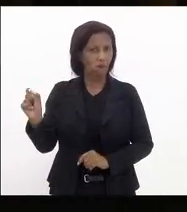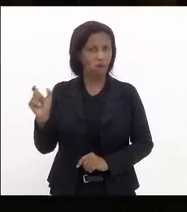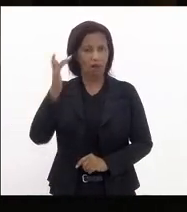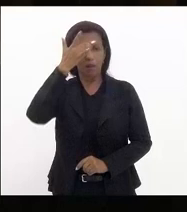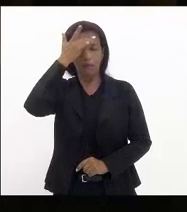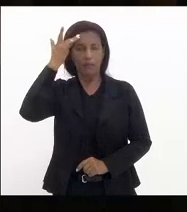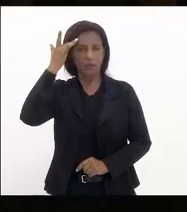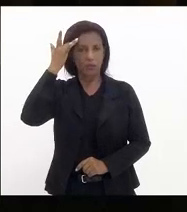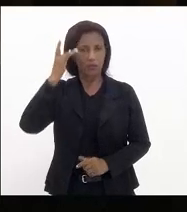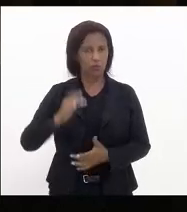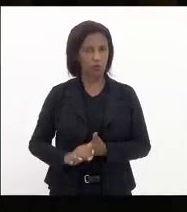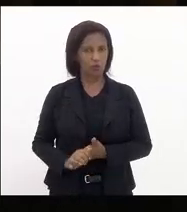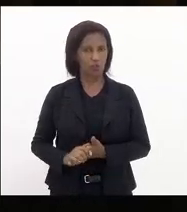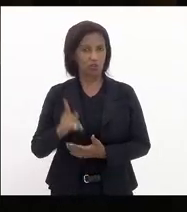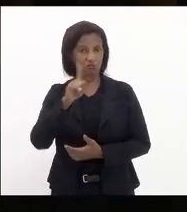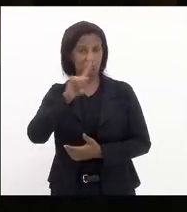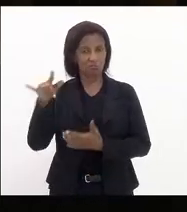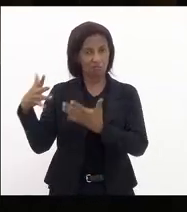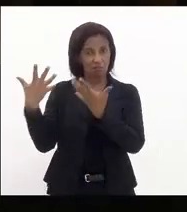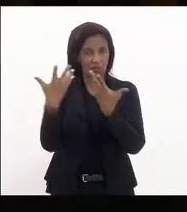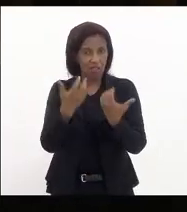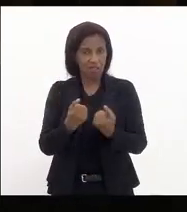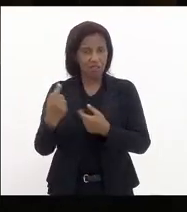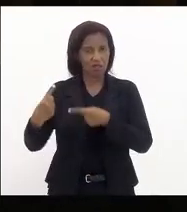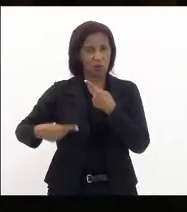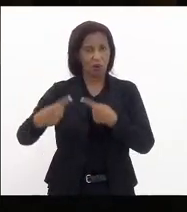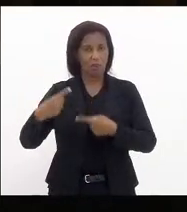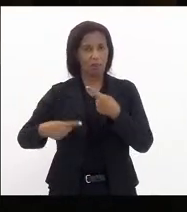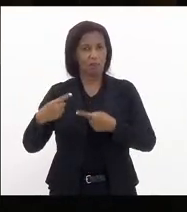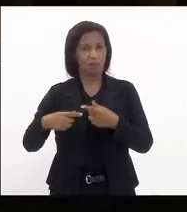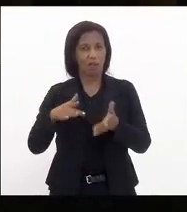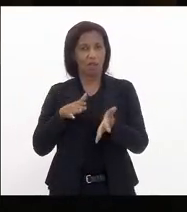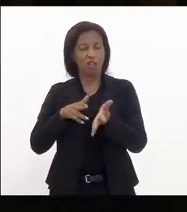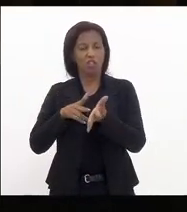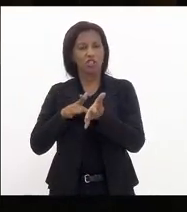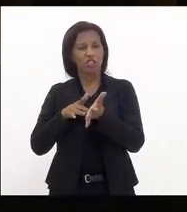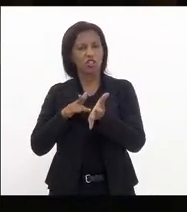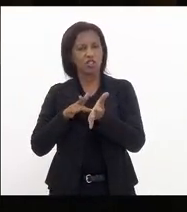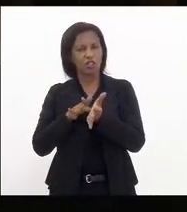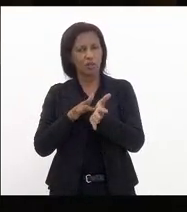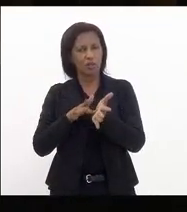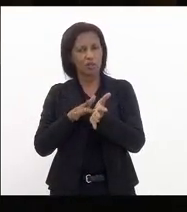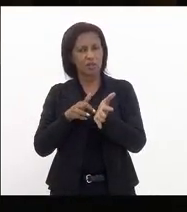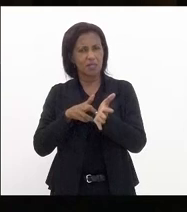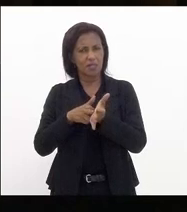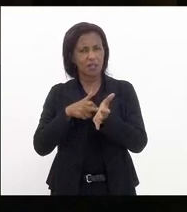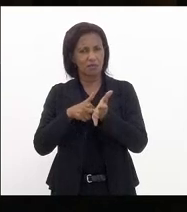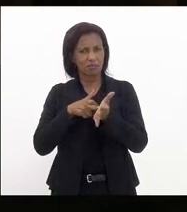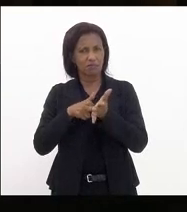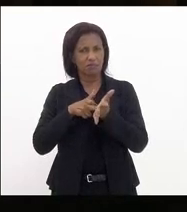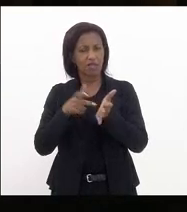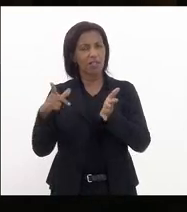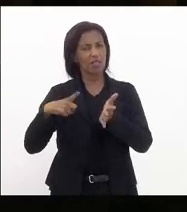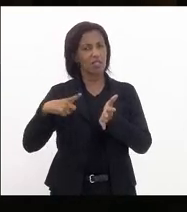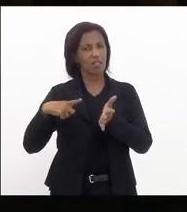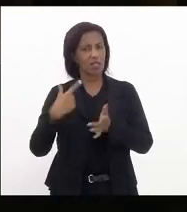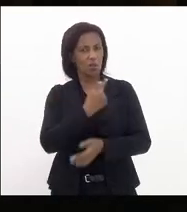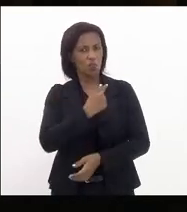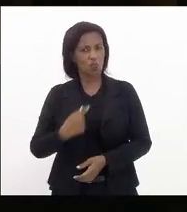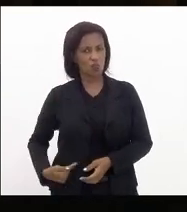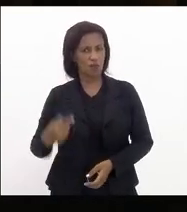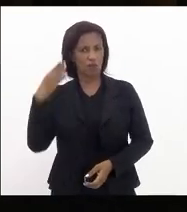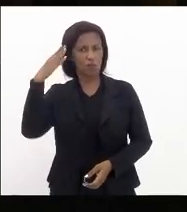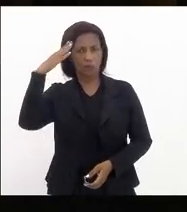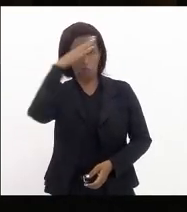não coadunam com a política genocida que tem se prestado o governo Bolsonaro